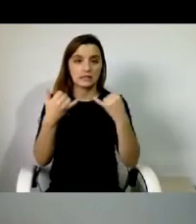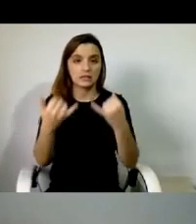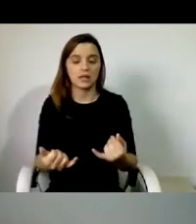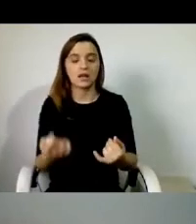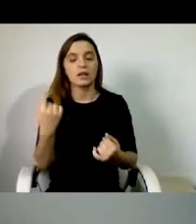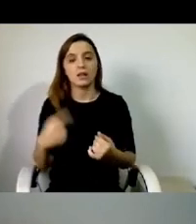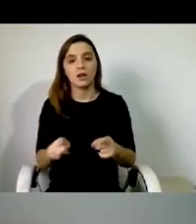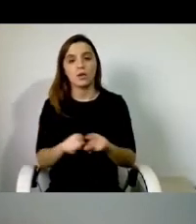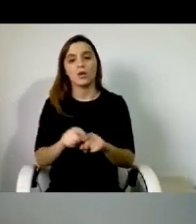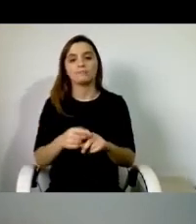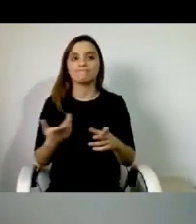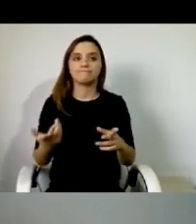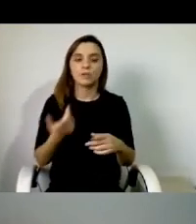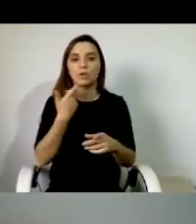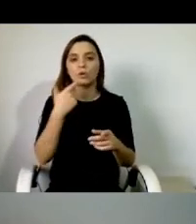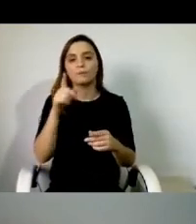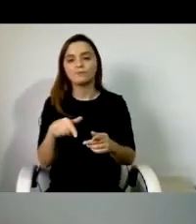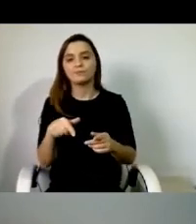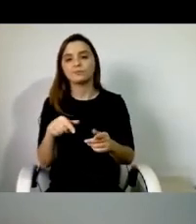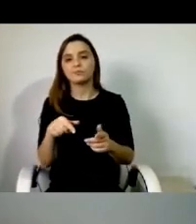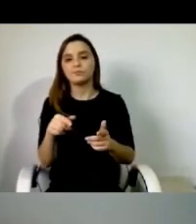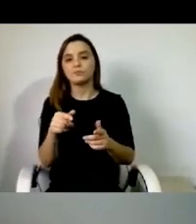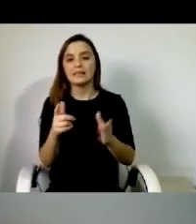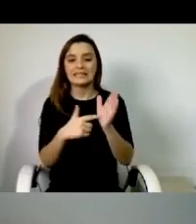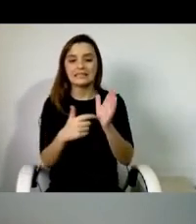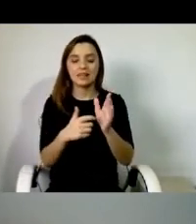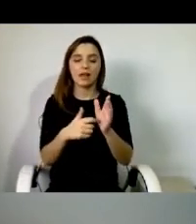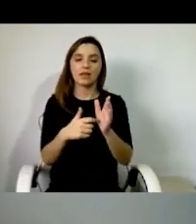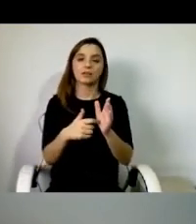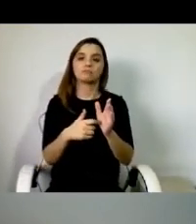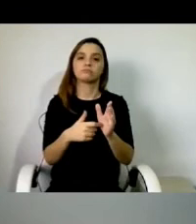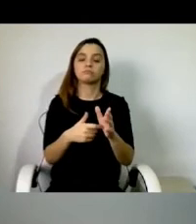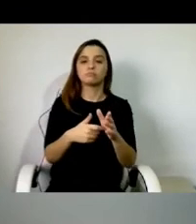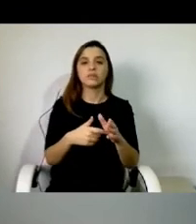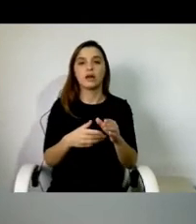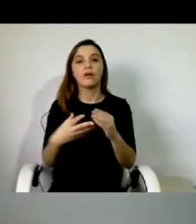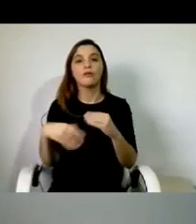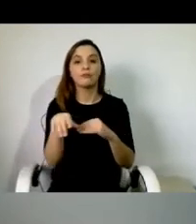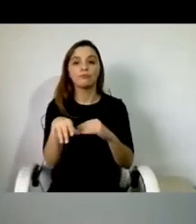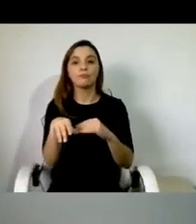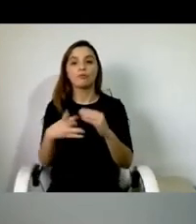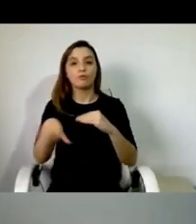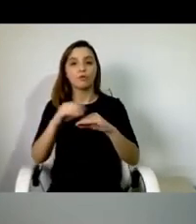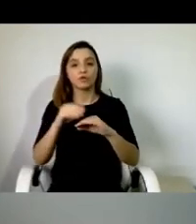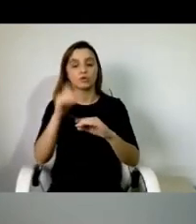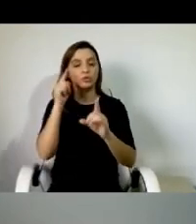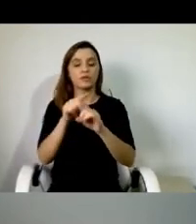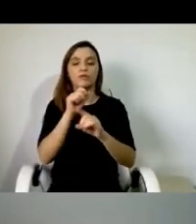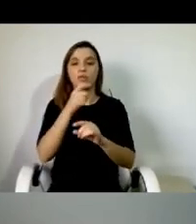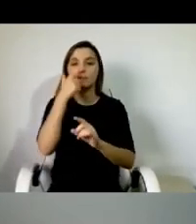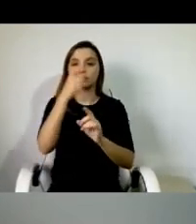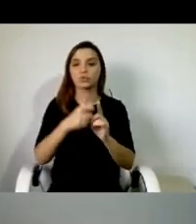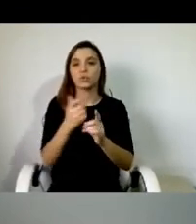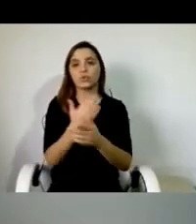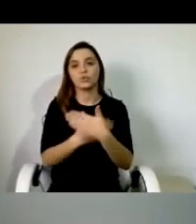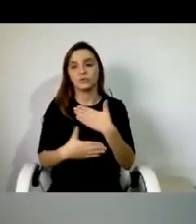um reforço das necessidades e para o beneficiário com quem a pessoa vai